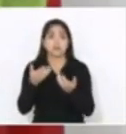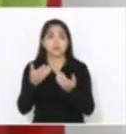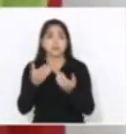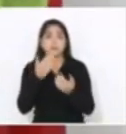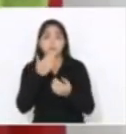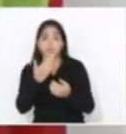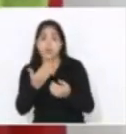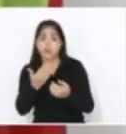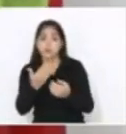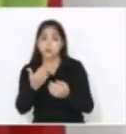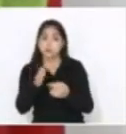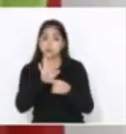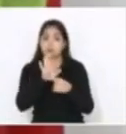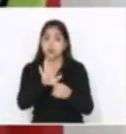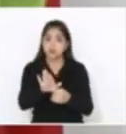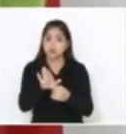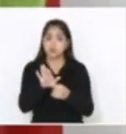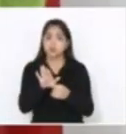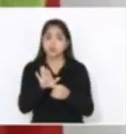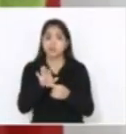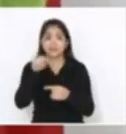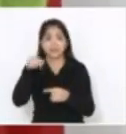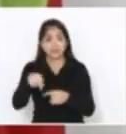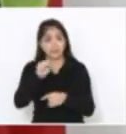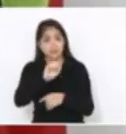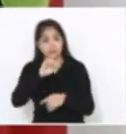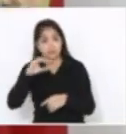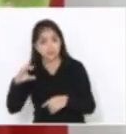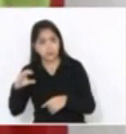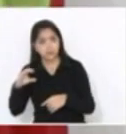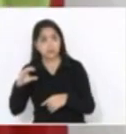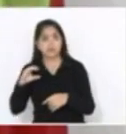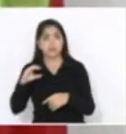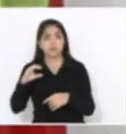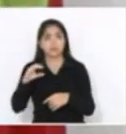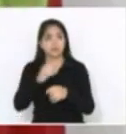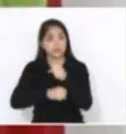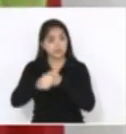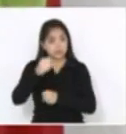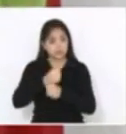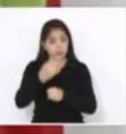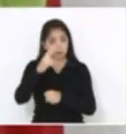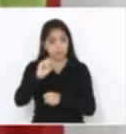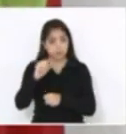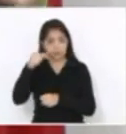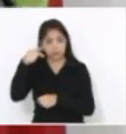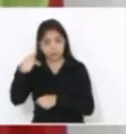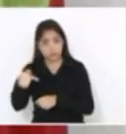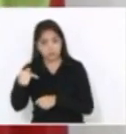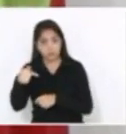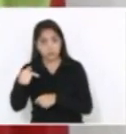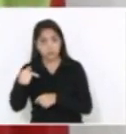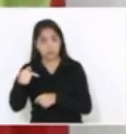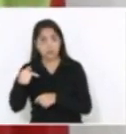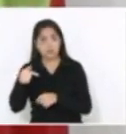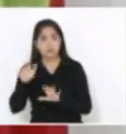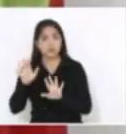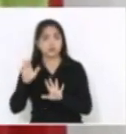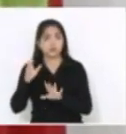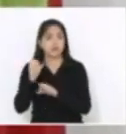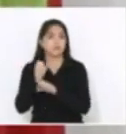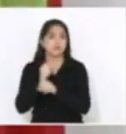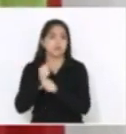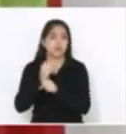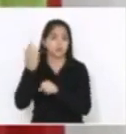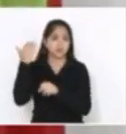município e Santa Catarina não foi objeto de calamidade em 2017. Já é há muito tempo e não